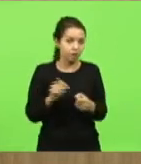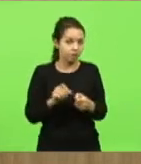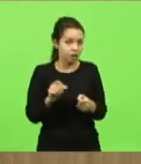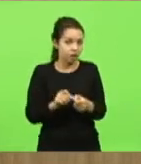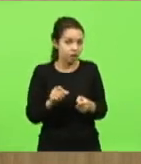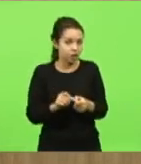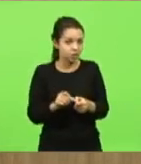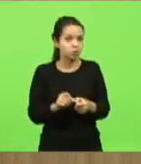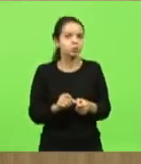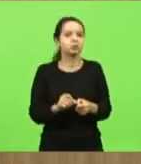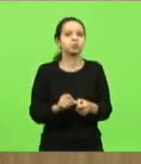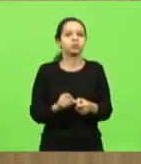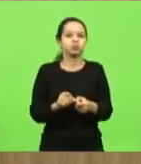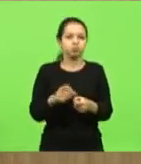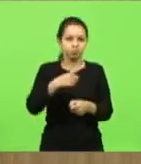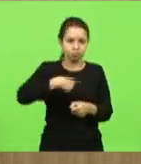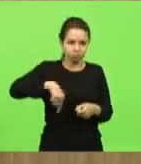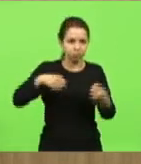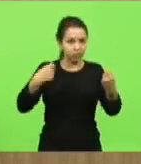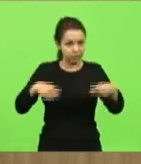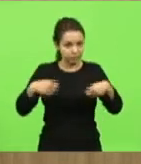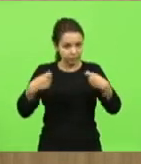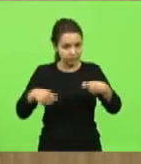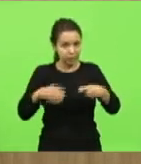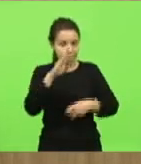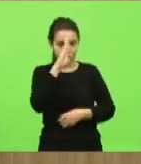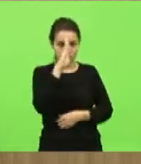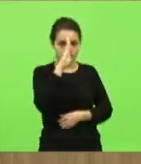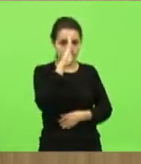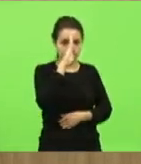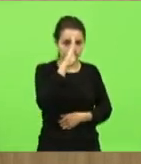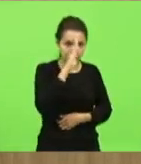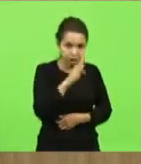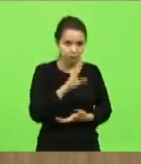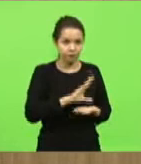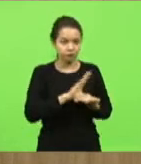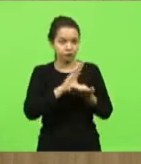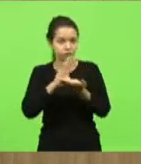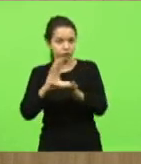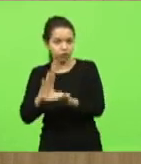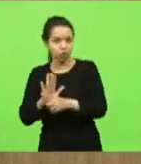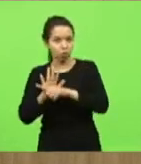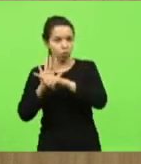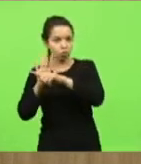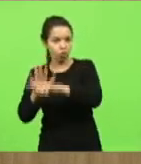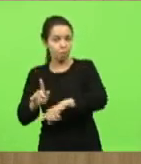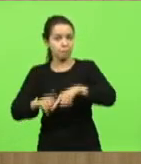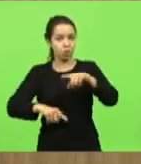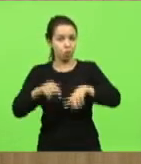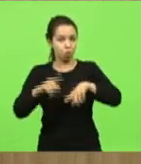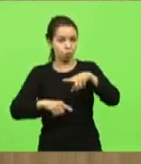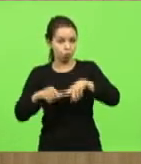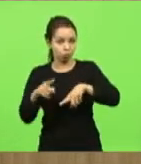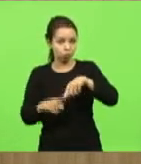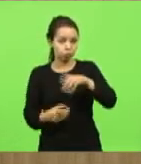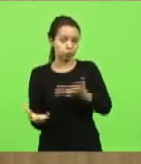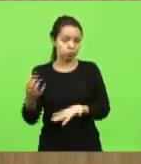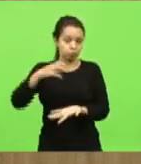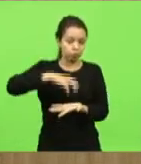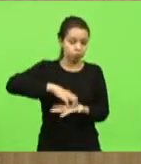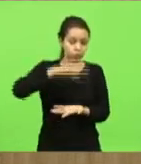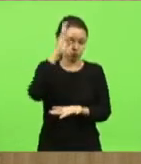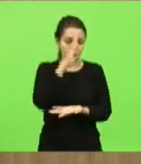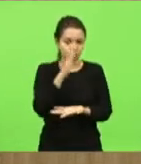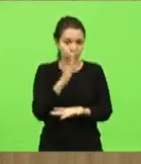possam trazer esses produtos do centro do país para o nosso Estado de Santa